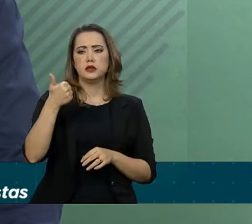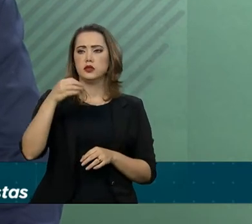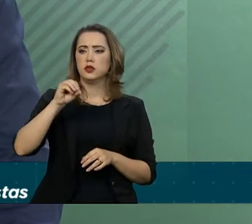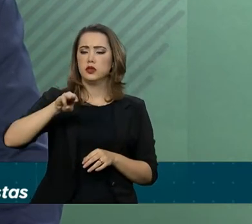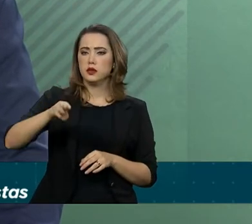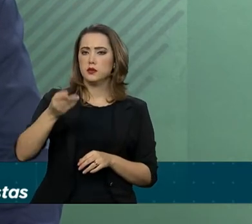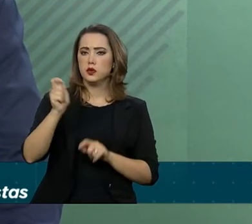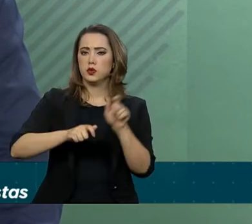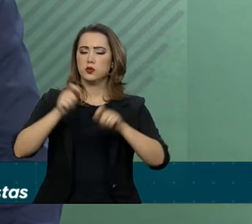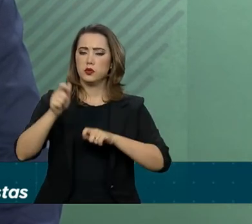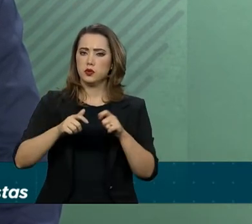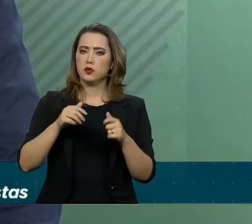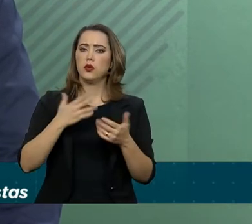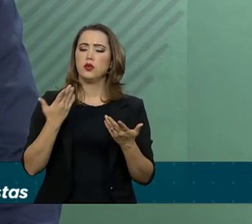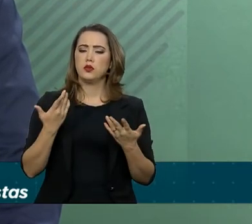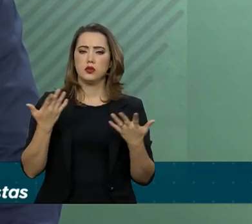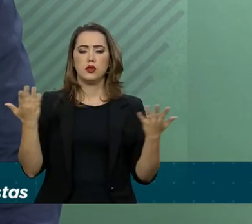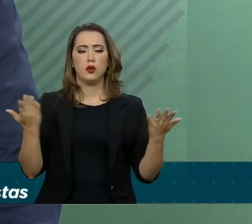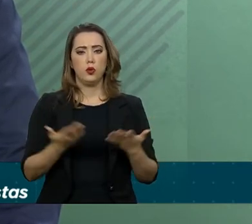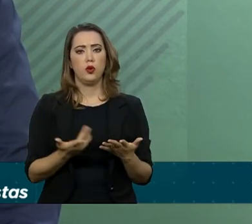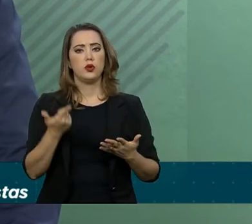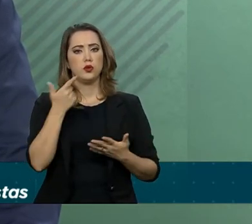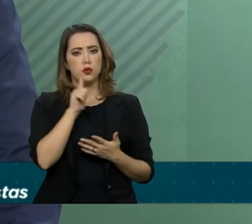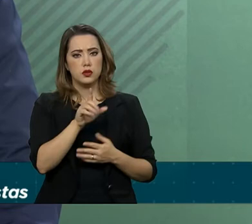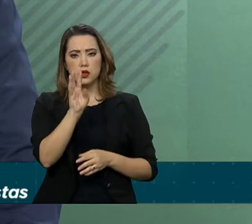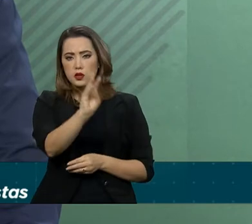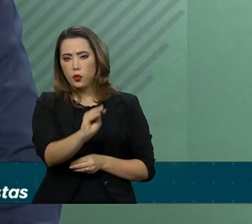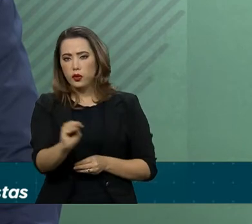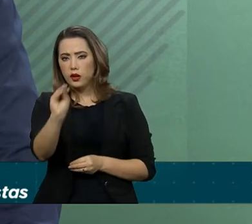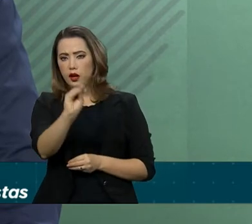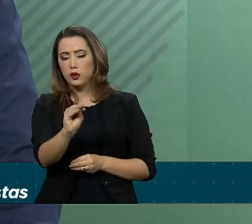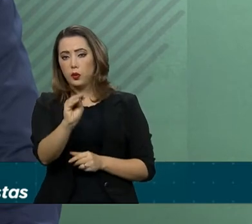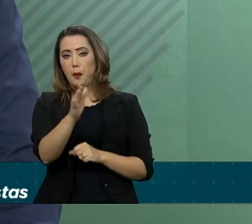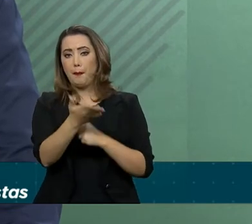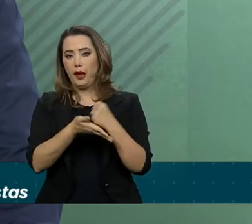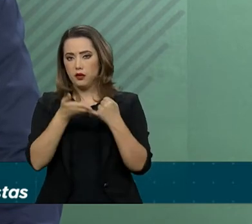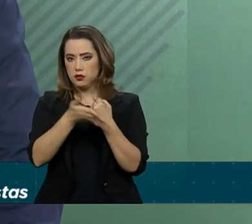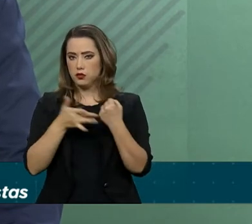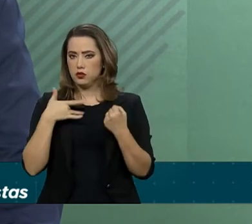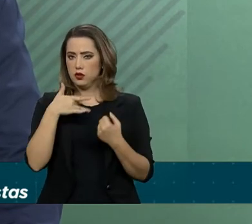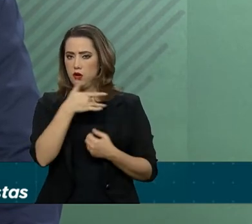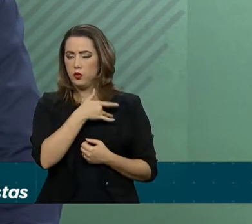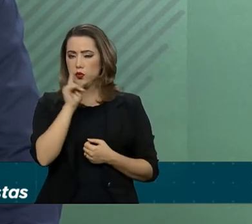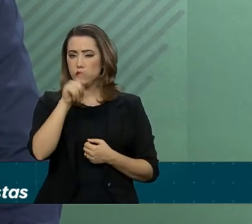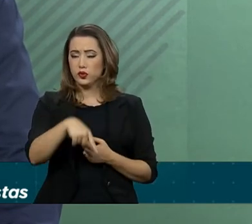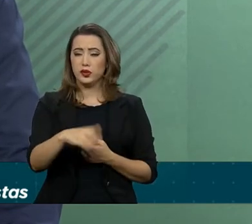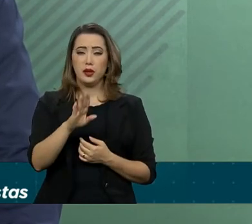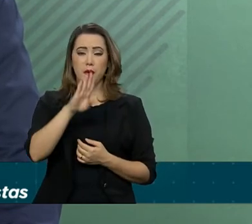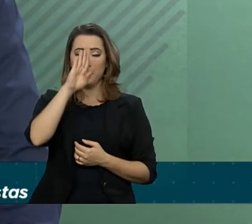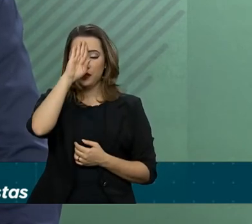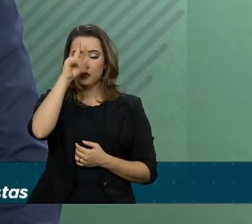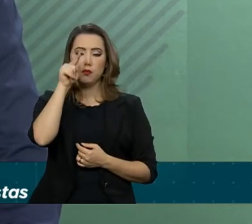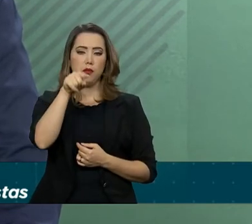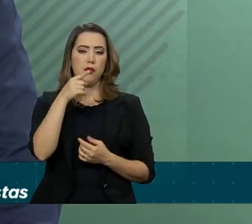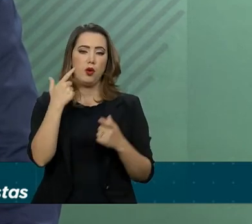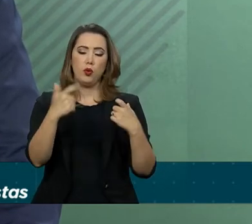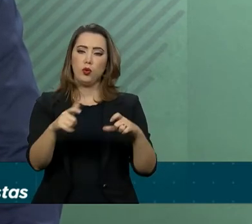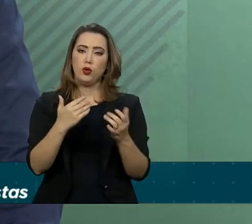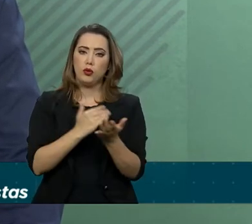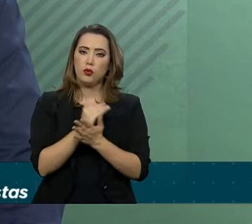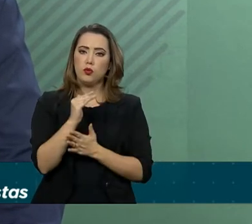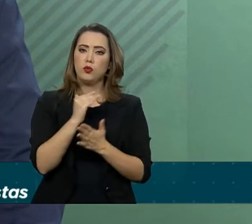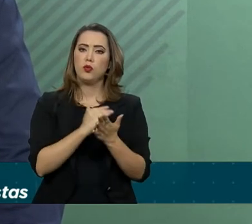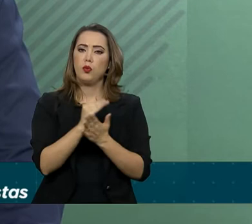de pessoas passam a ser assistidas na atenção primária, que é a principal porta de entrada